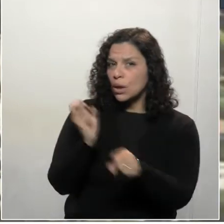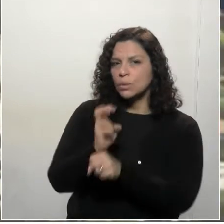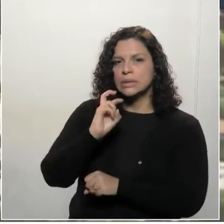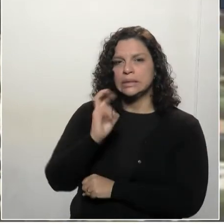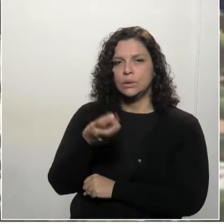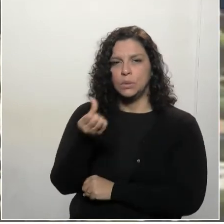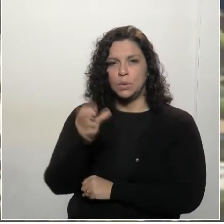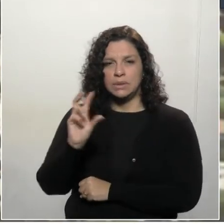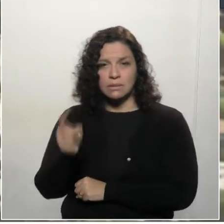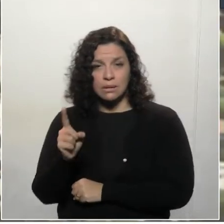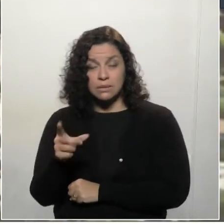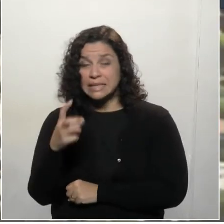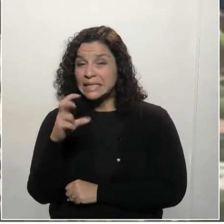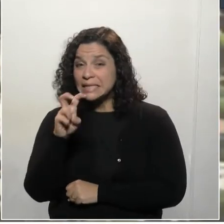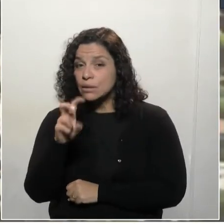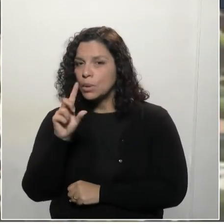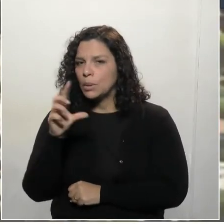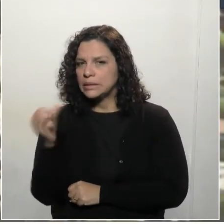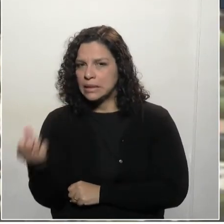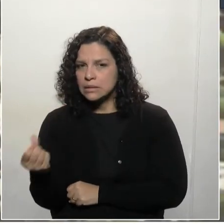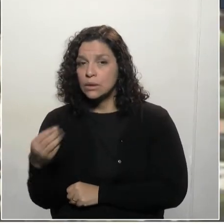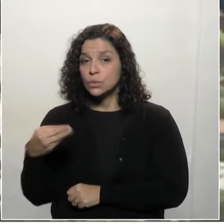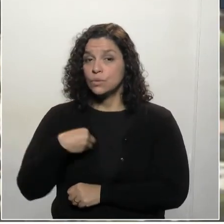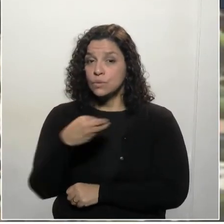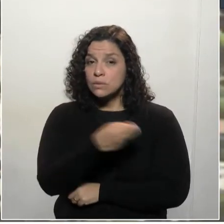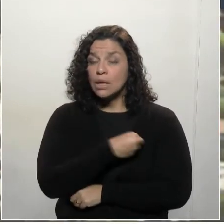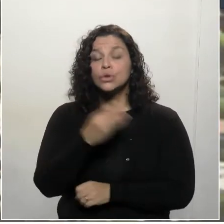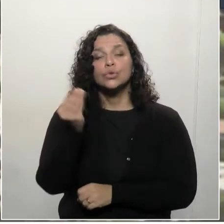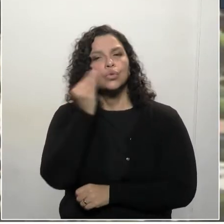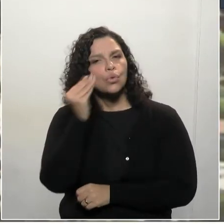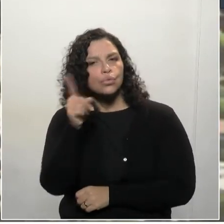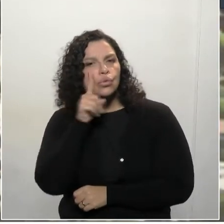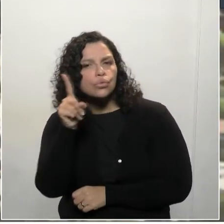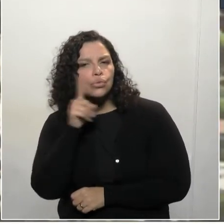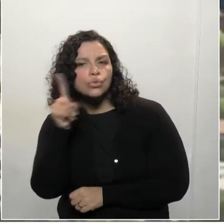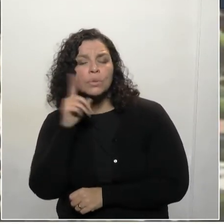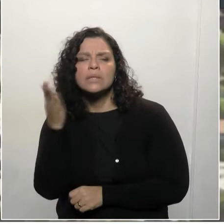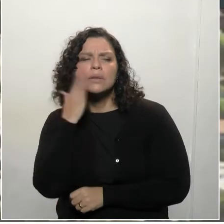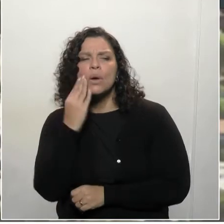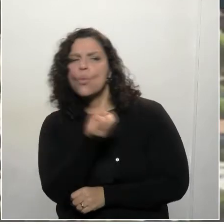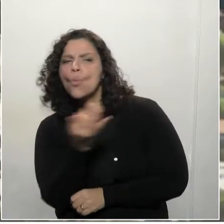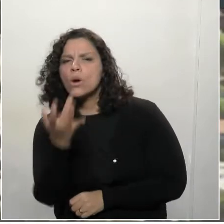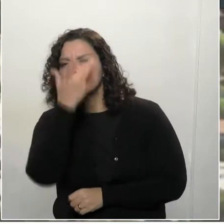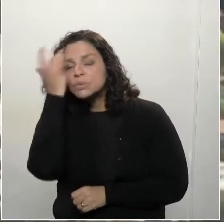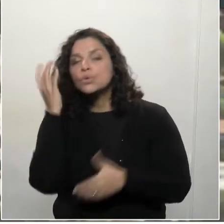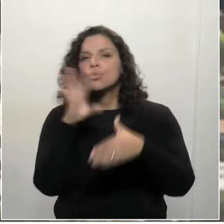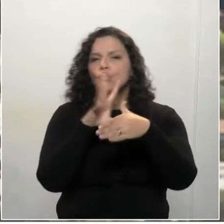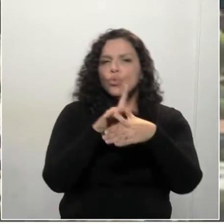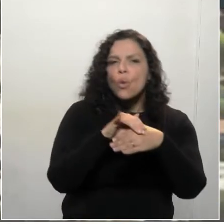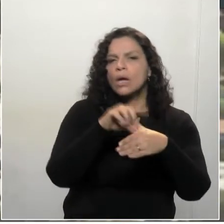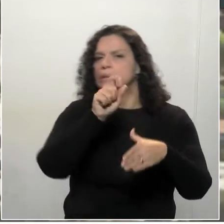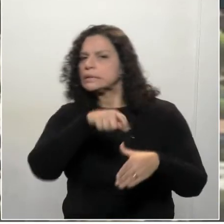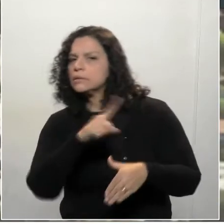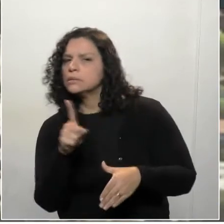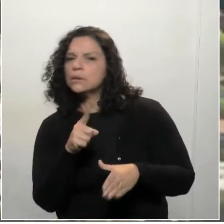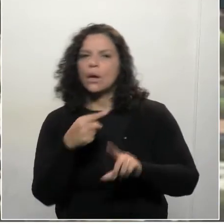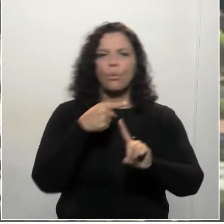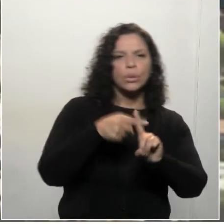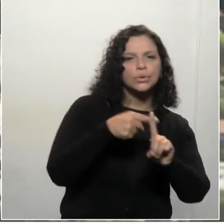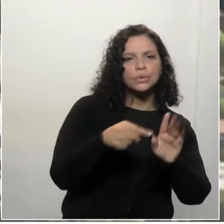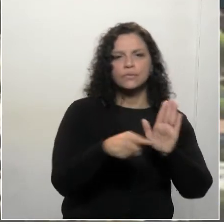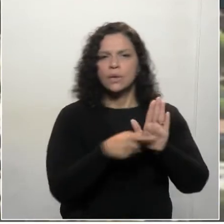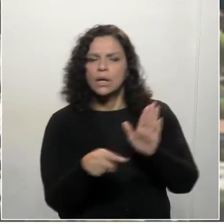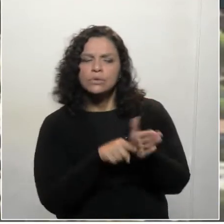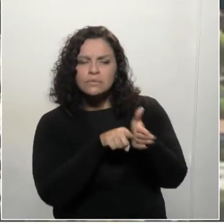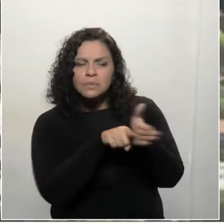exames diários. Isso já sabemos da grande importância de poder testar maciçamente a população com uma espécie